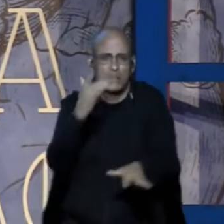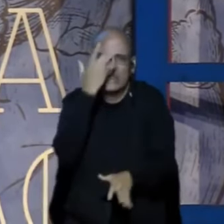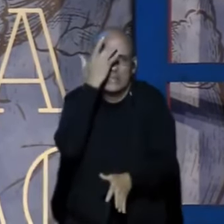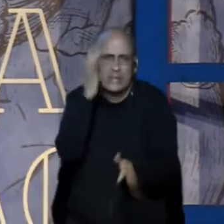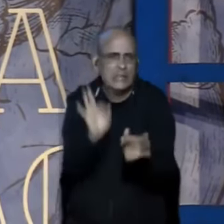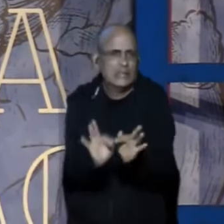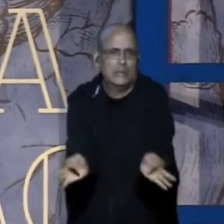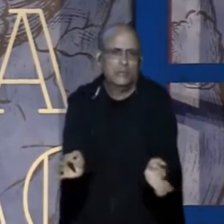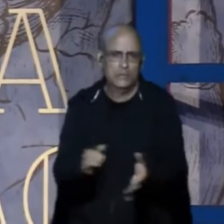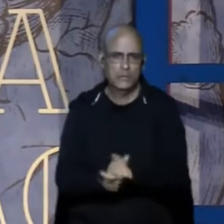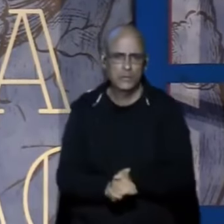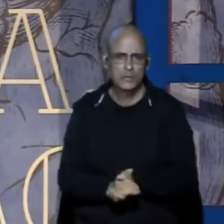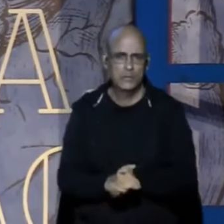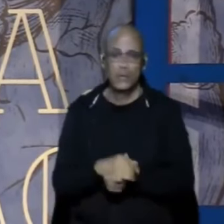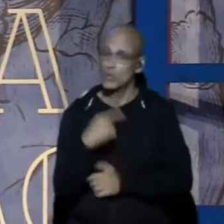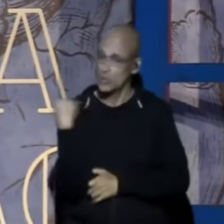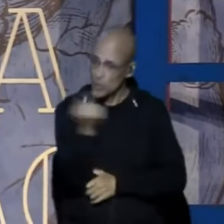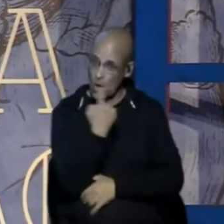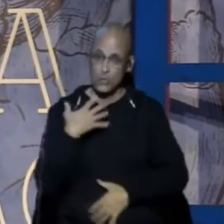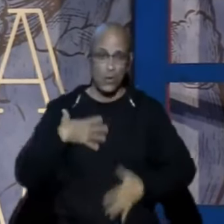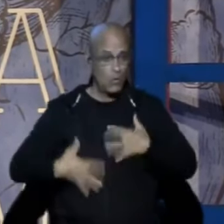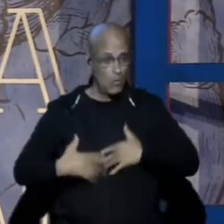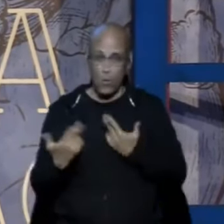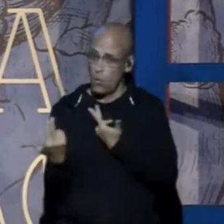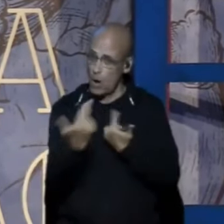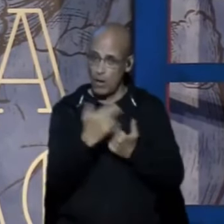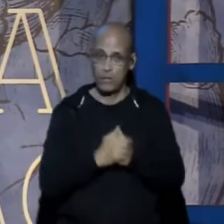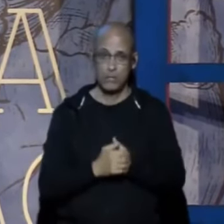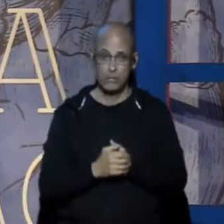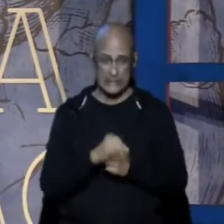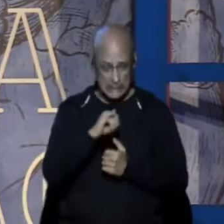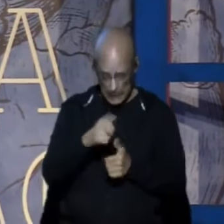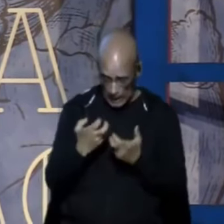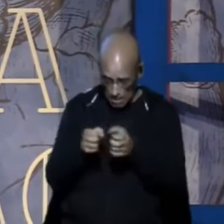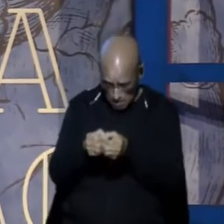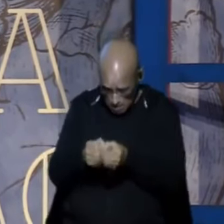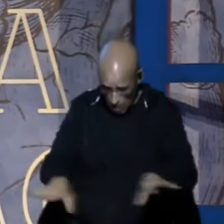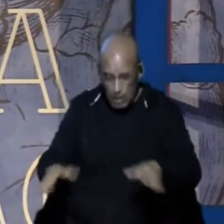Que rapidamente, inclusive, é até substituído